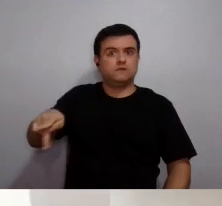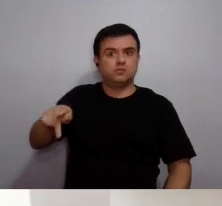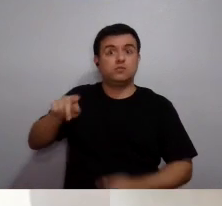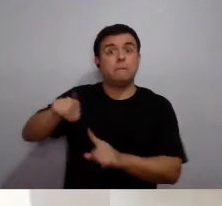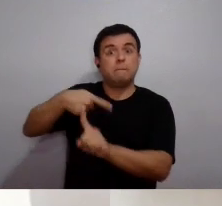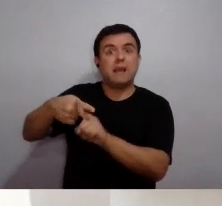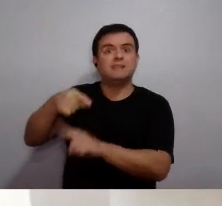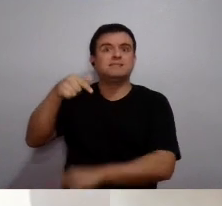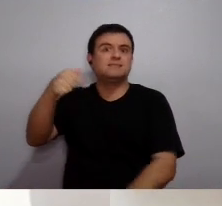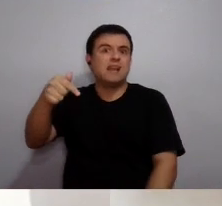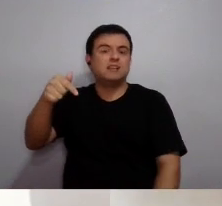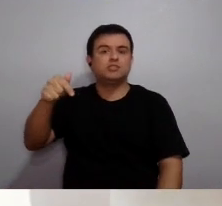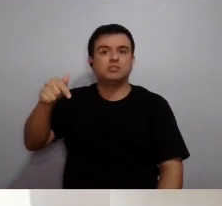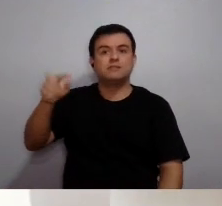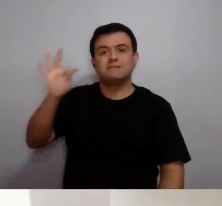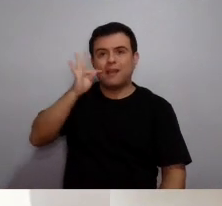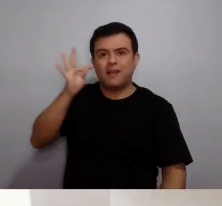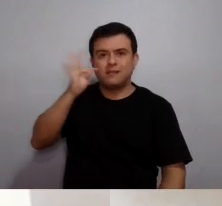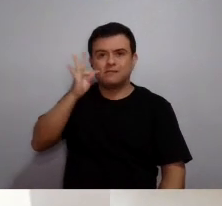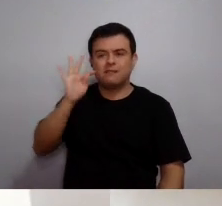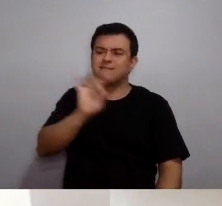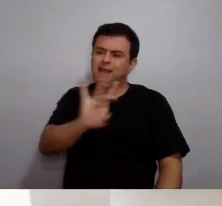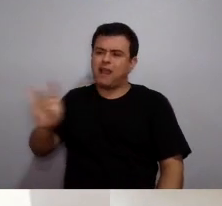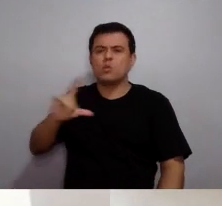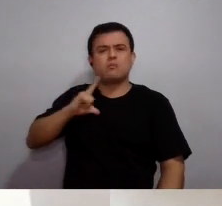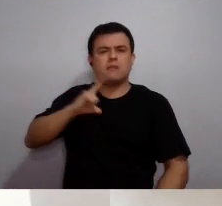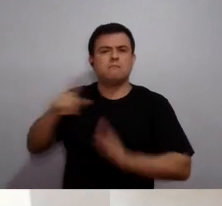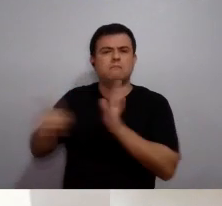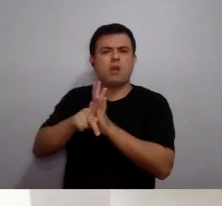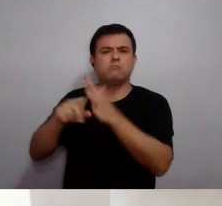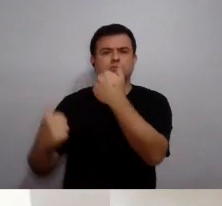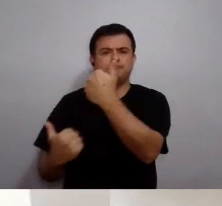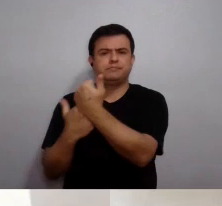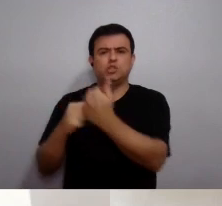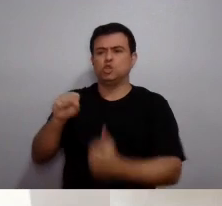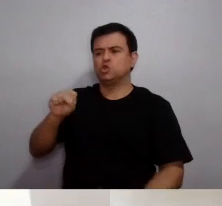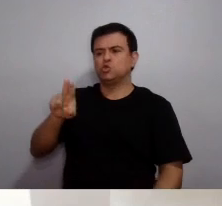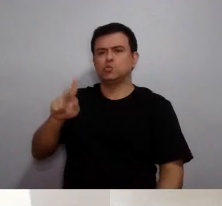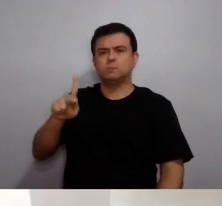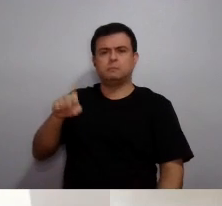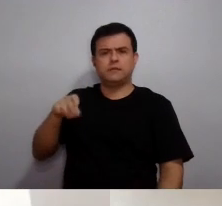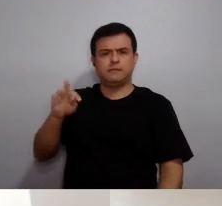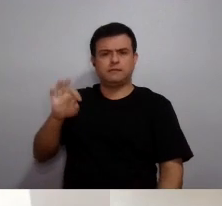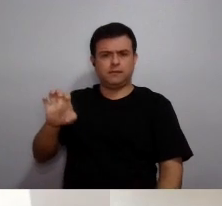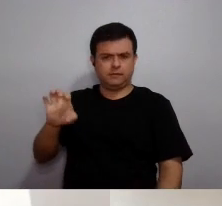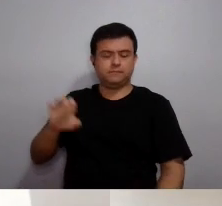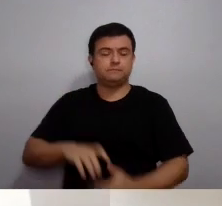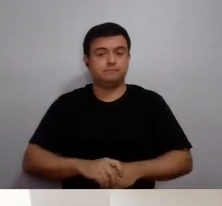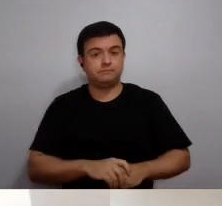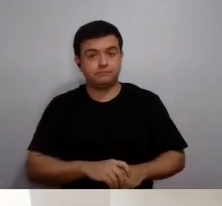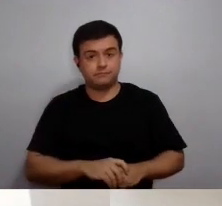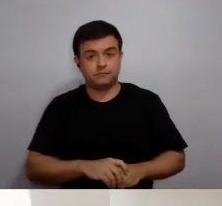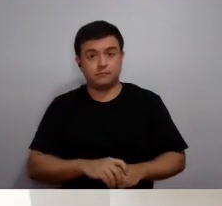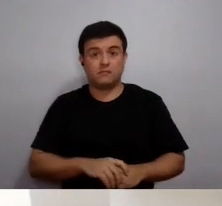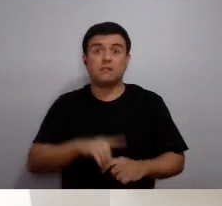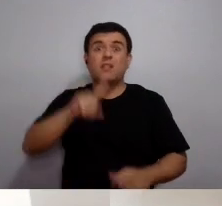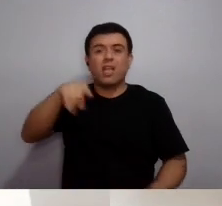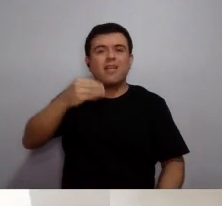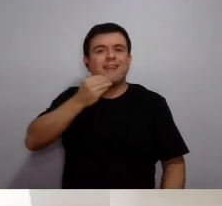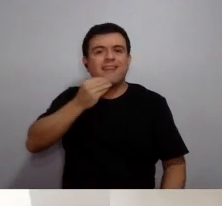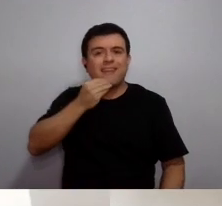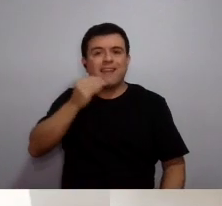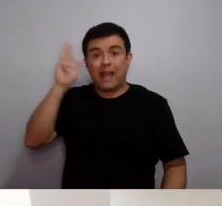sete docentes e sete técnicos com os seus suplentes. Nós